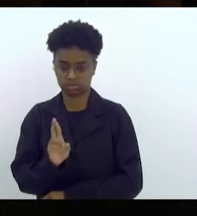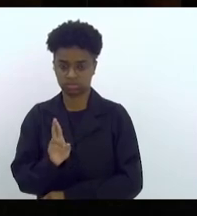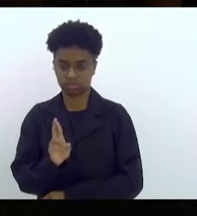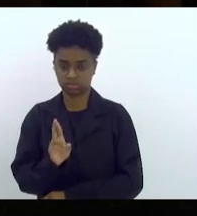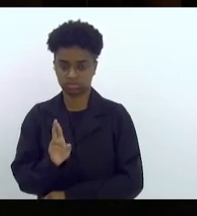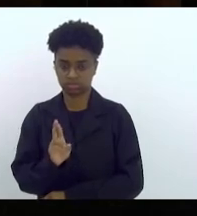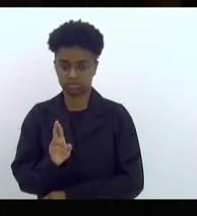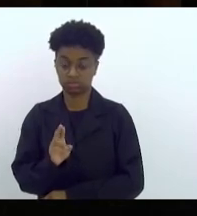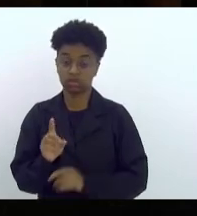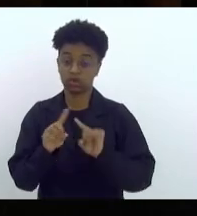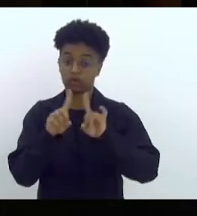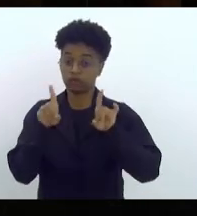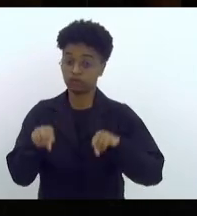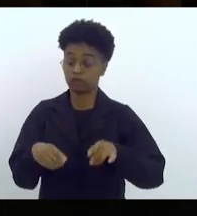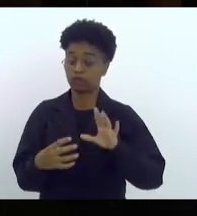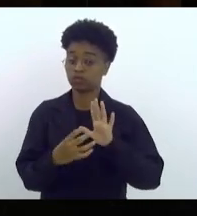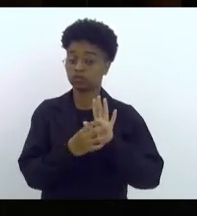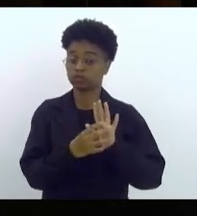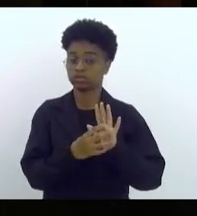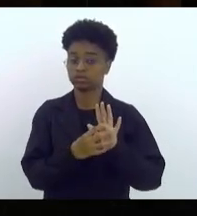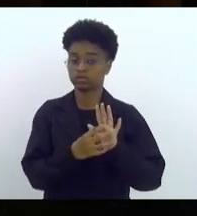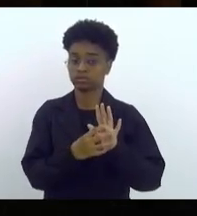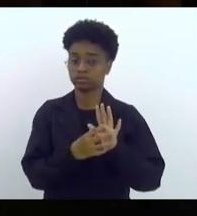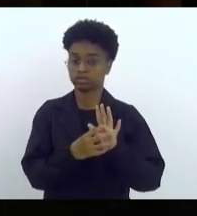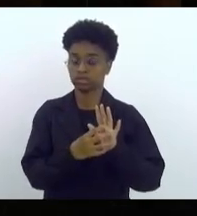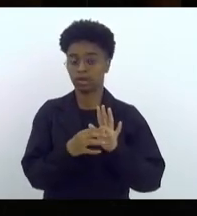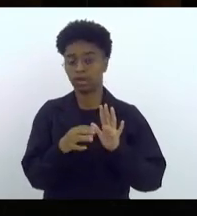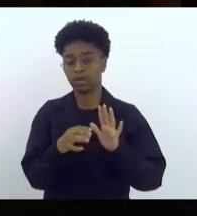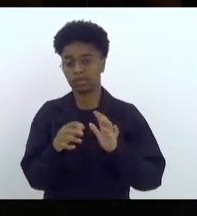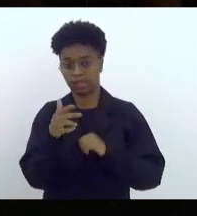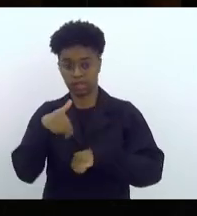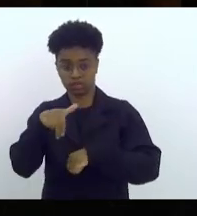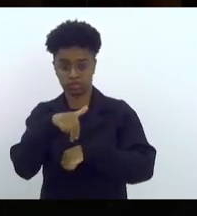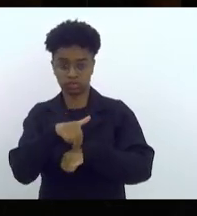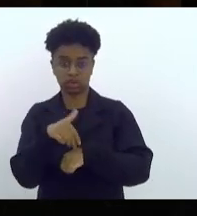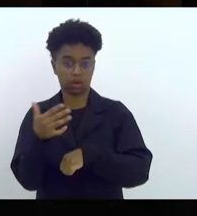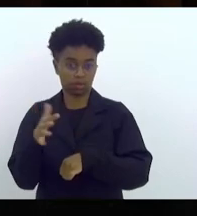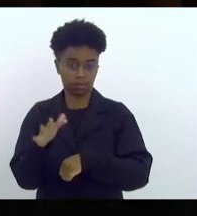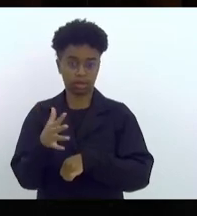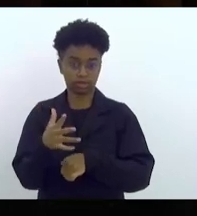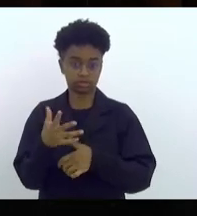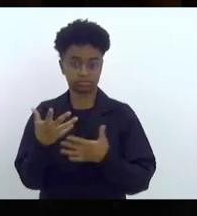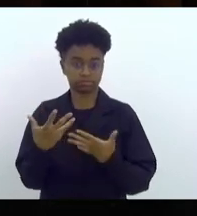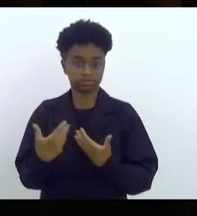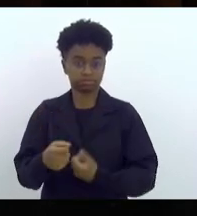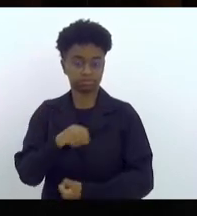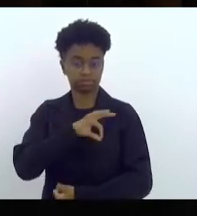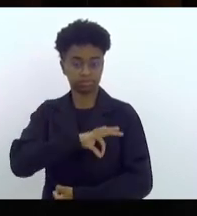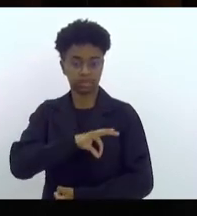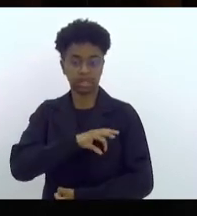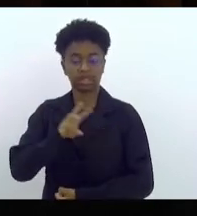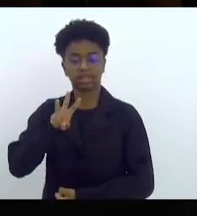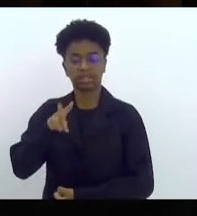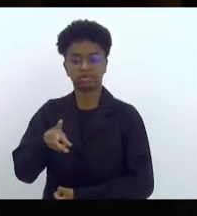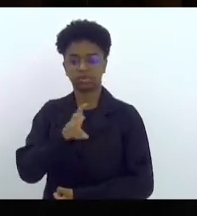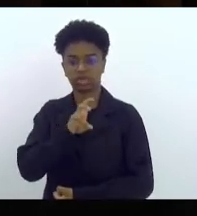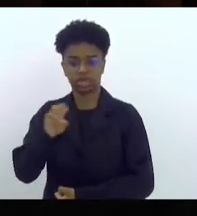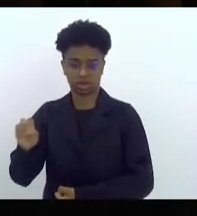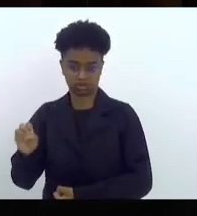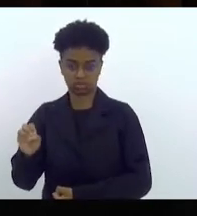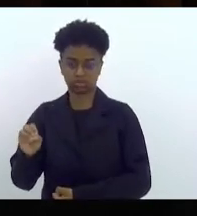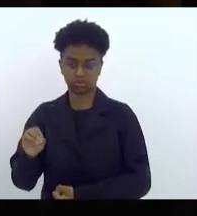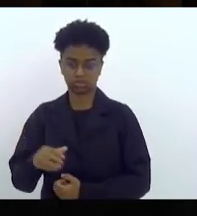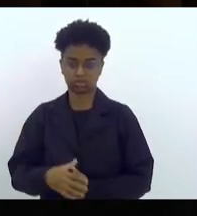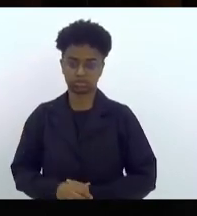E o servidor público em média nacional ganha 3 mil e 500 reais.